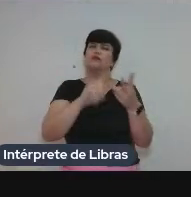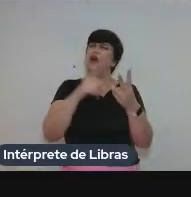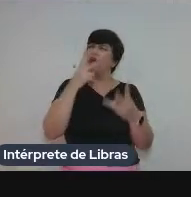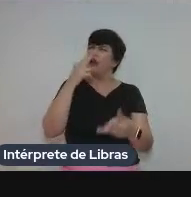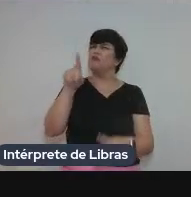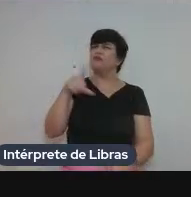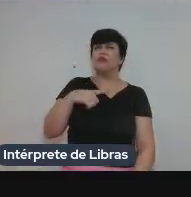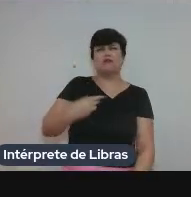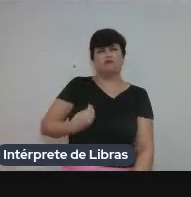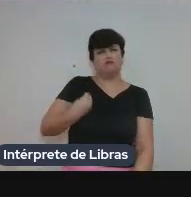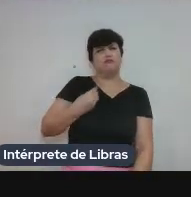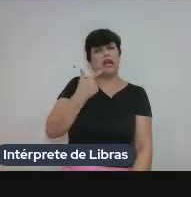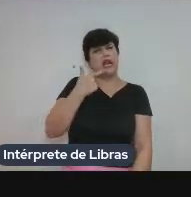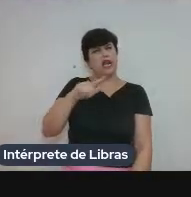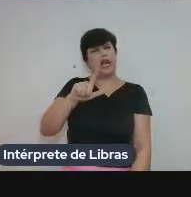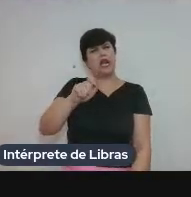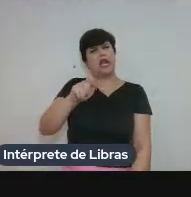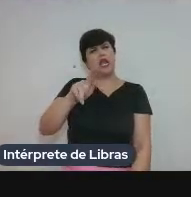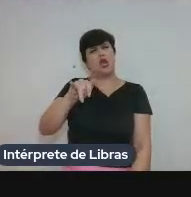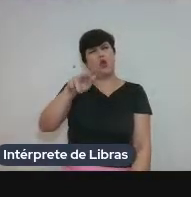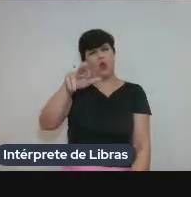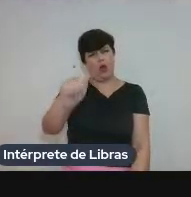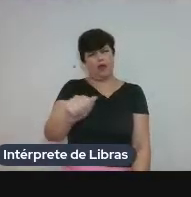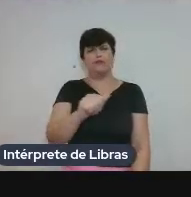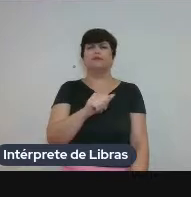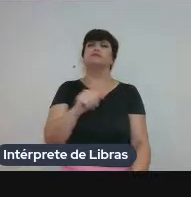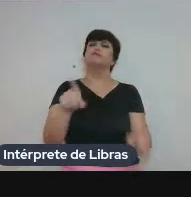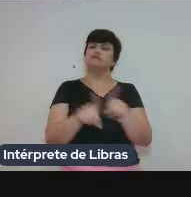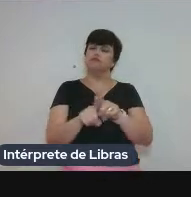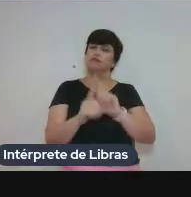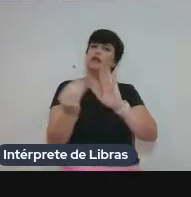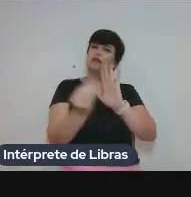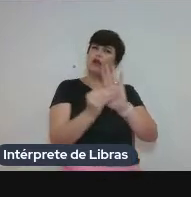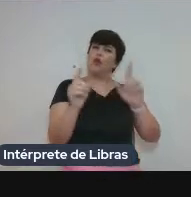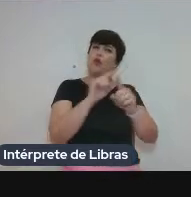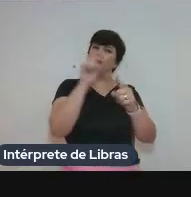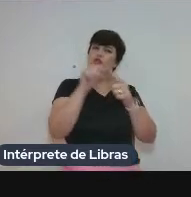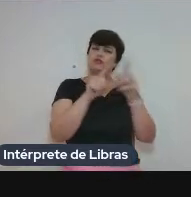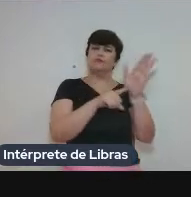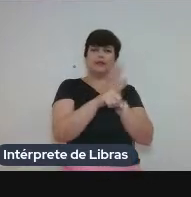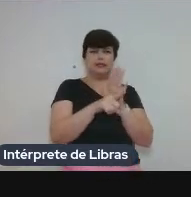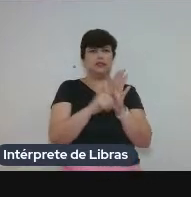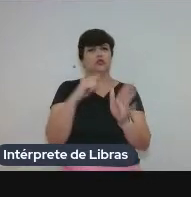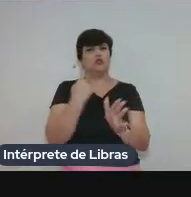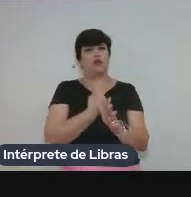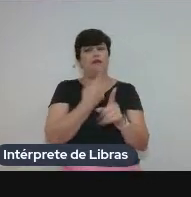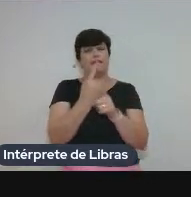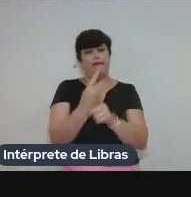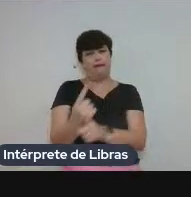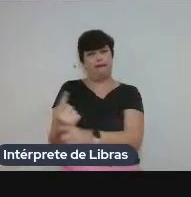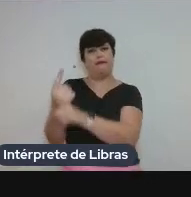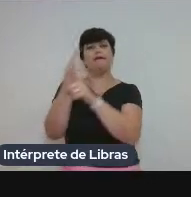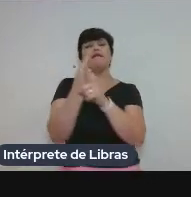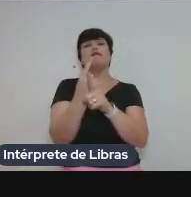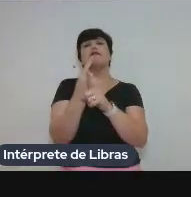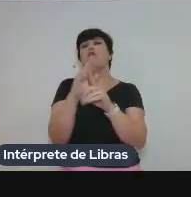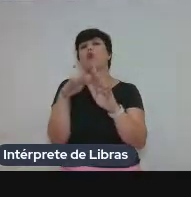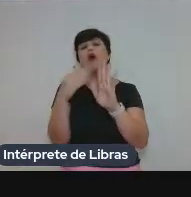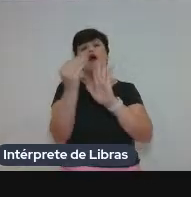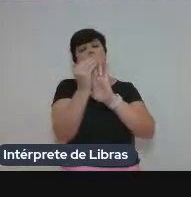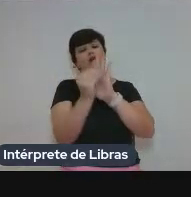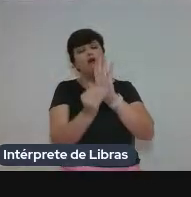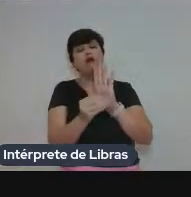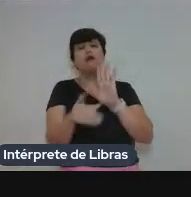me engano. Tem língua. Então, aparentemente, está alinhado ao nosso objetivo de pesquisa, né? Que é identificar quais são as diretrizes